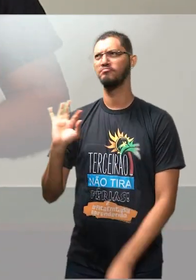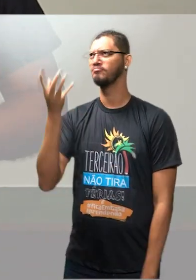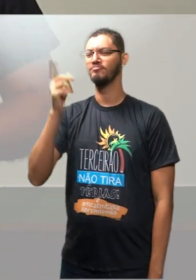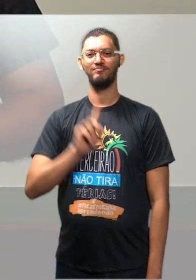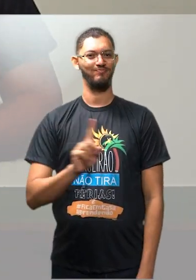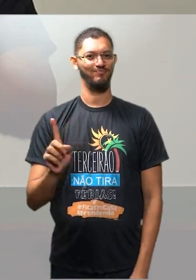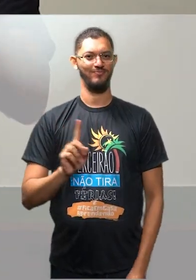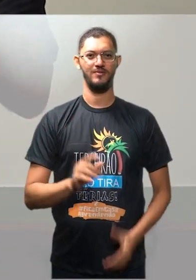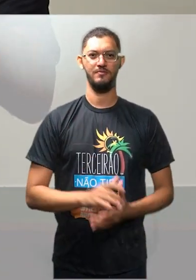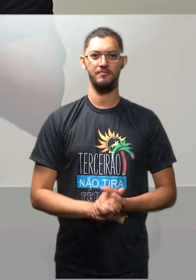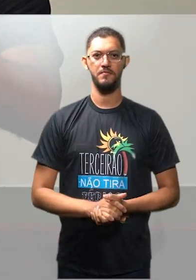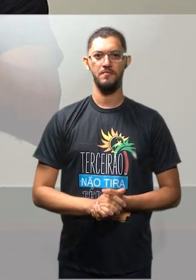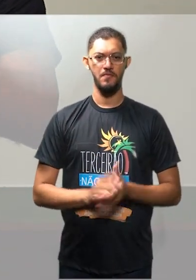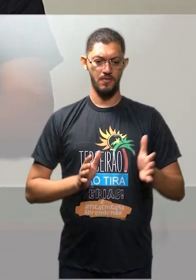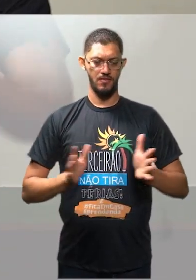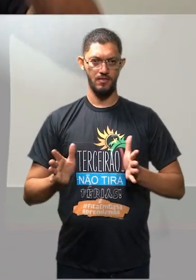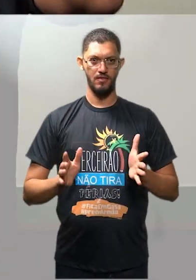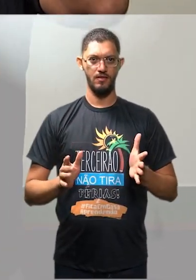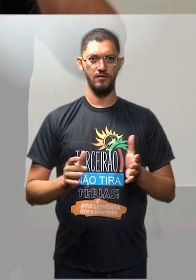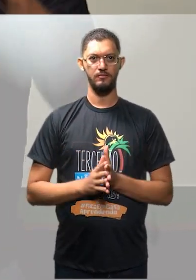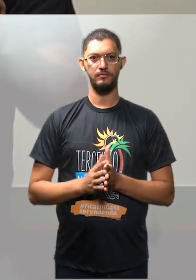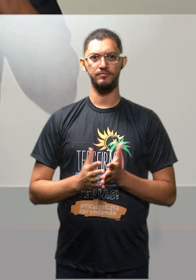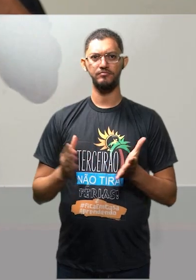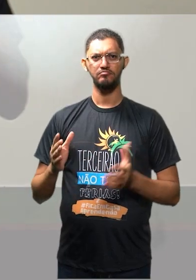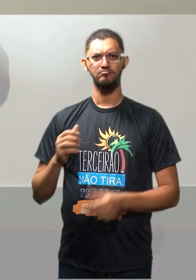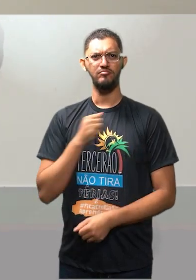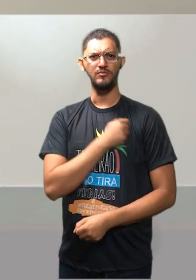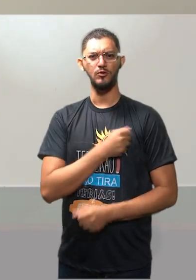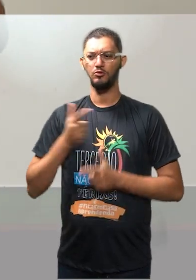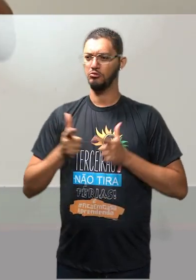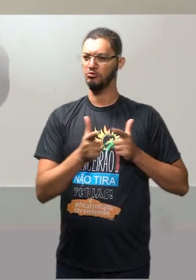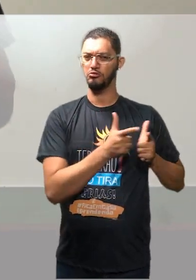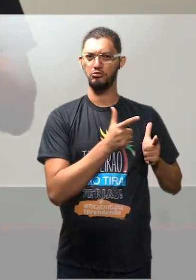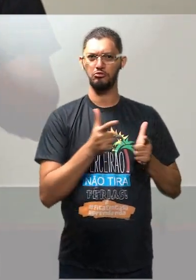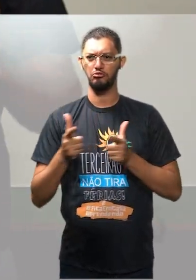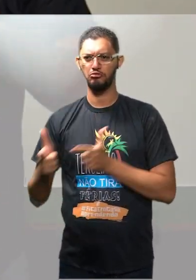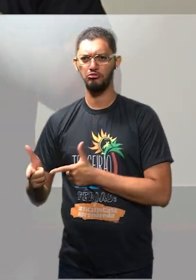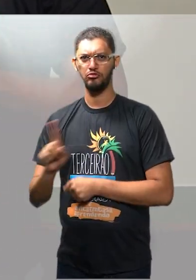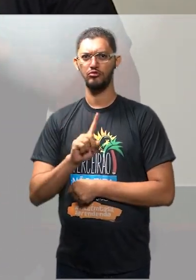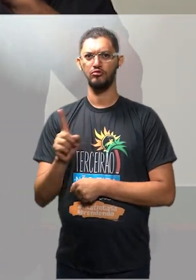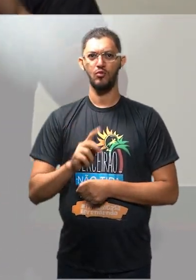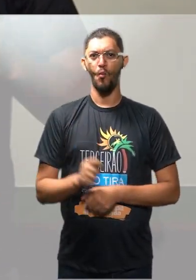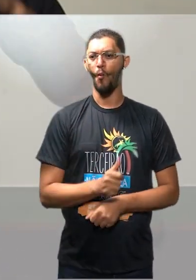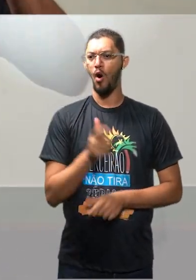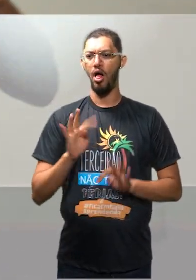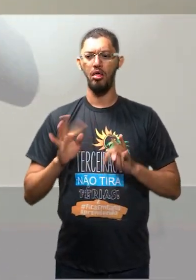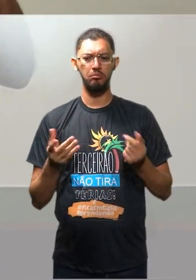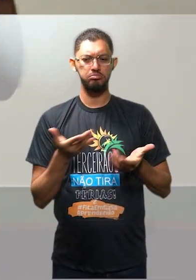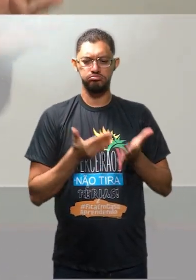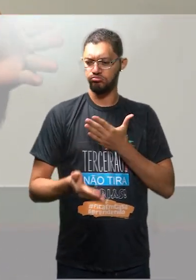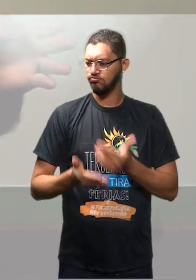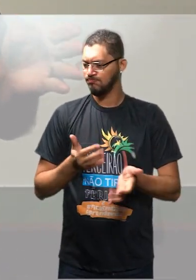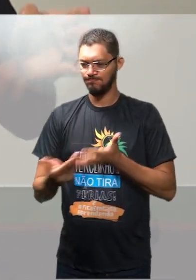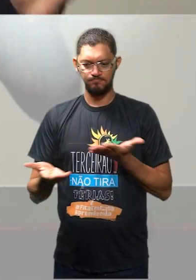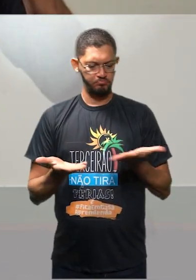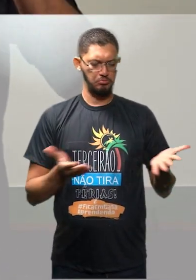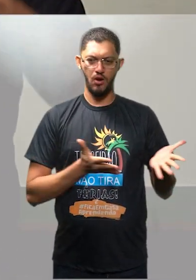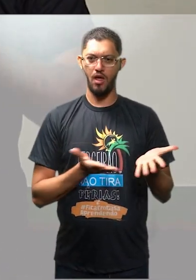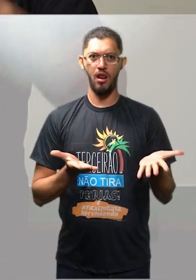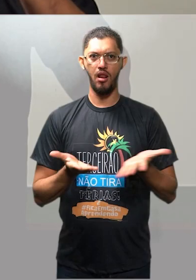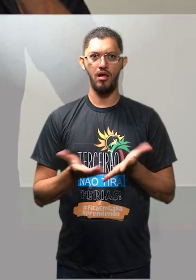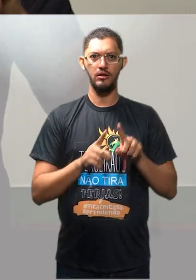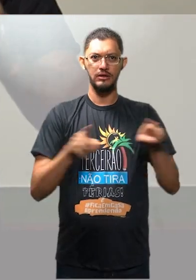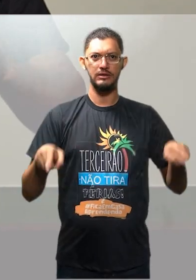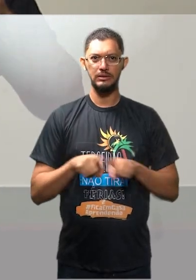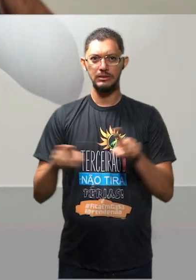espera acontecer Essa parte eu vou recitar. Assaldados, armados, amados ou não Quase todos perdidos de arma nas mãos, nos